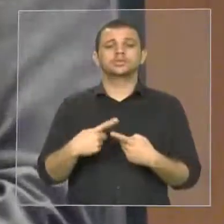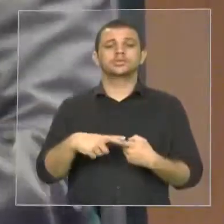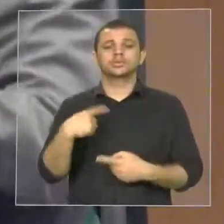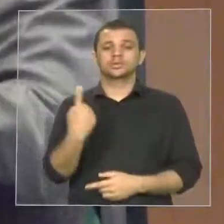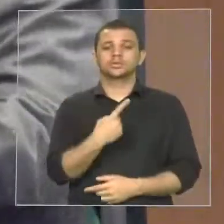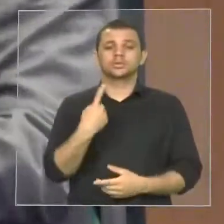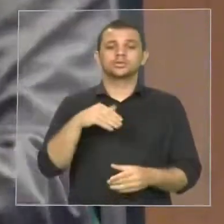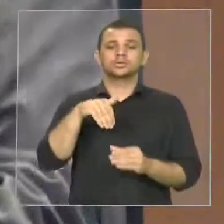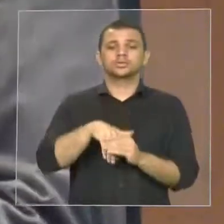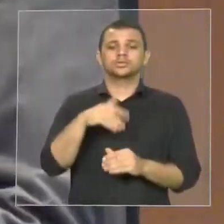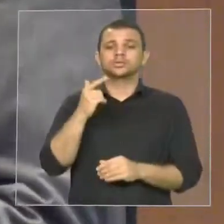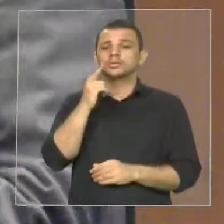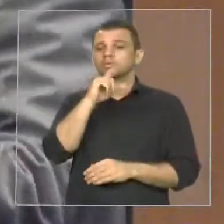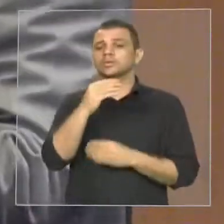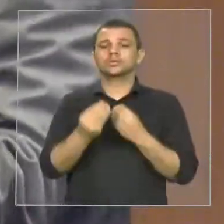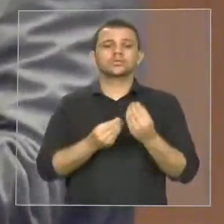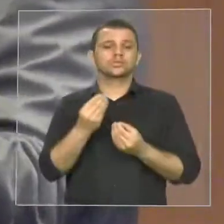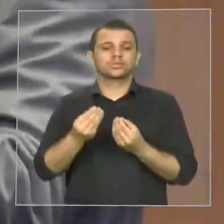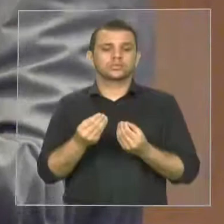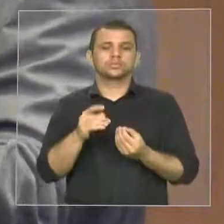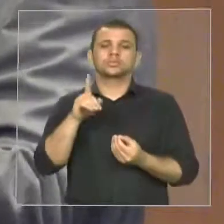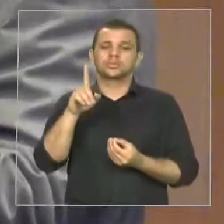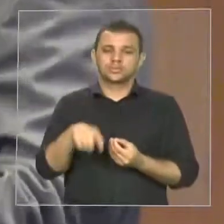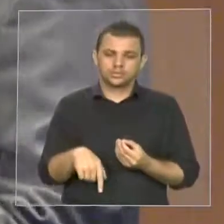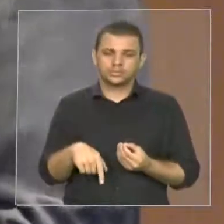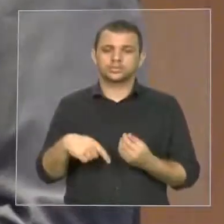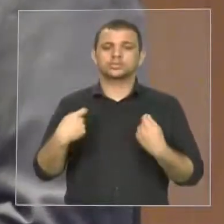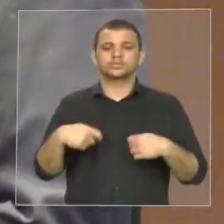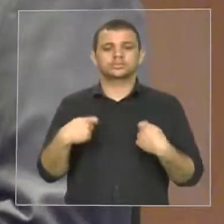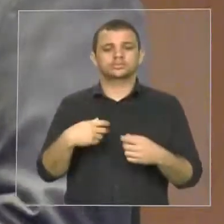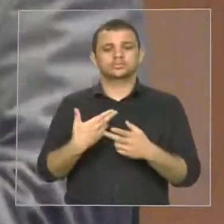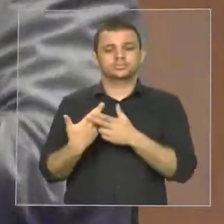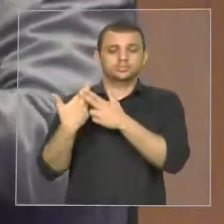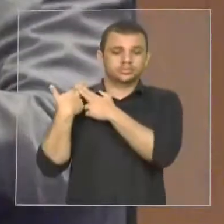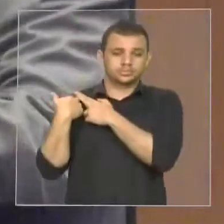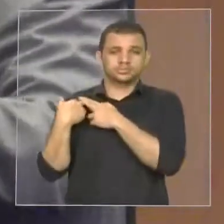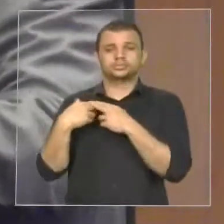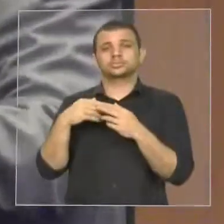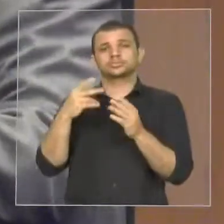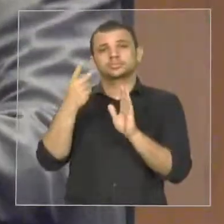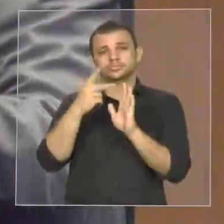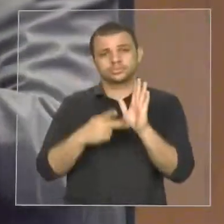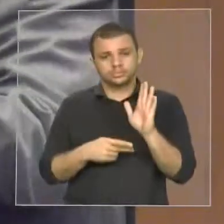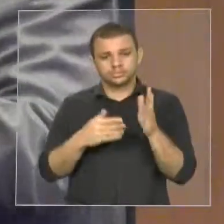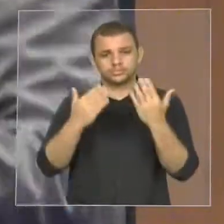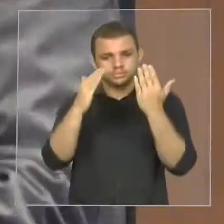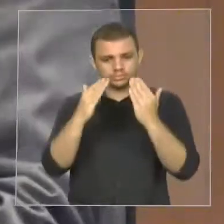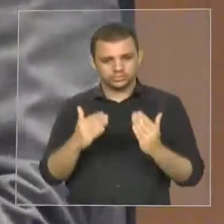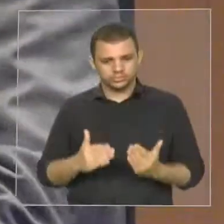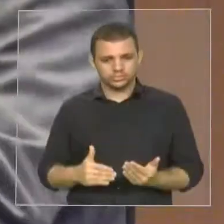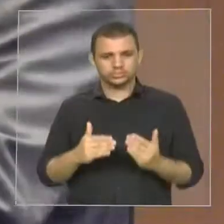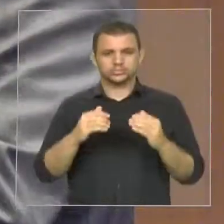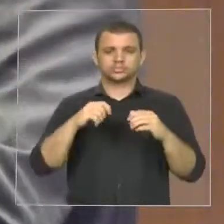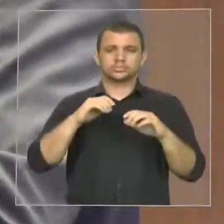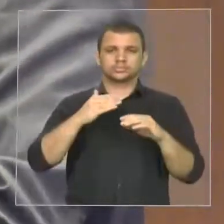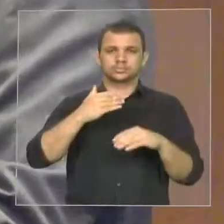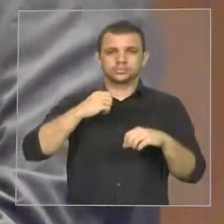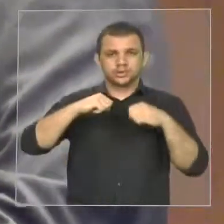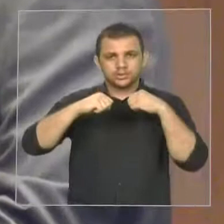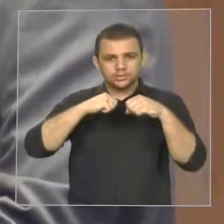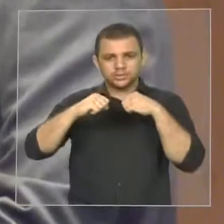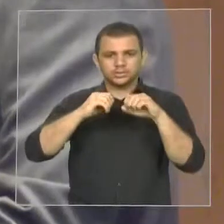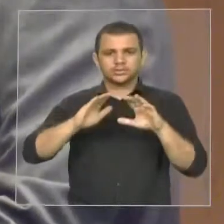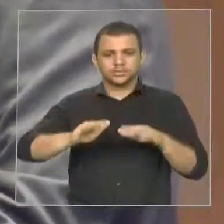projetos, para aprimorá-los, para ouvir a sociedade, para que ela possa contribuir com o aprimoramento desses projetos.